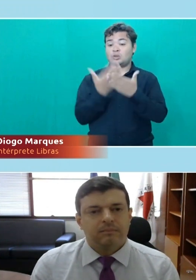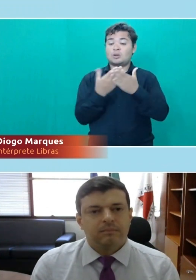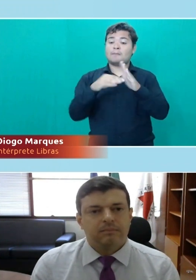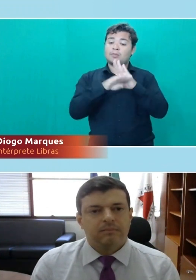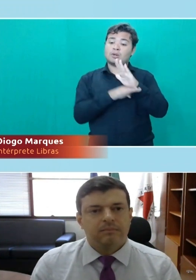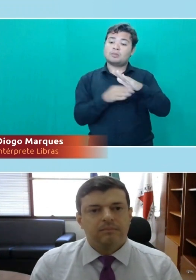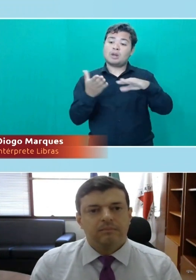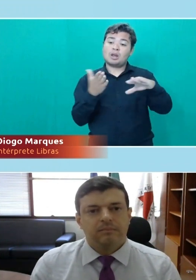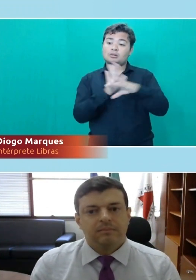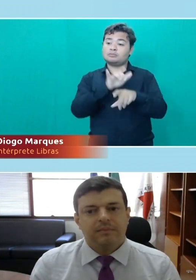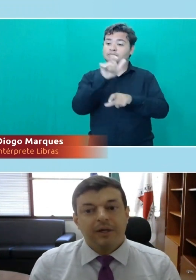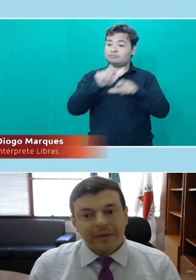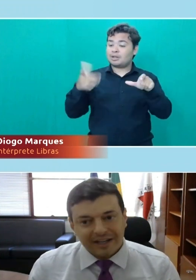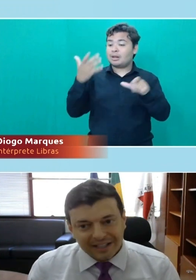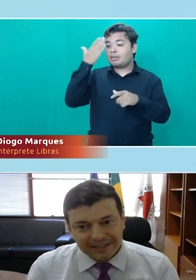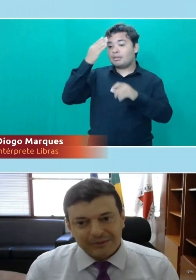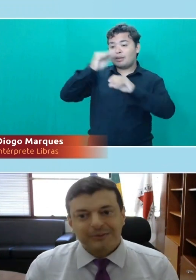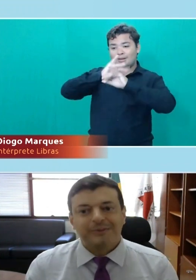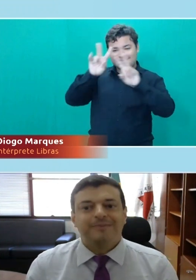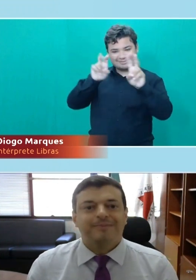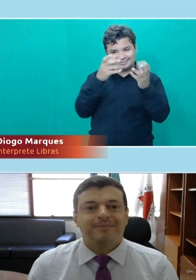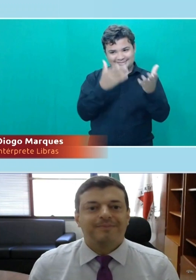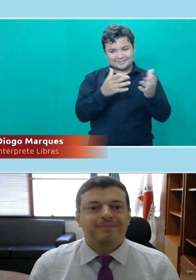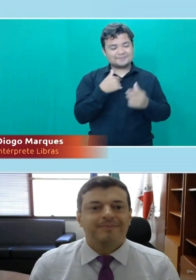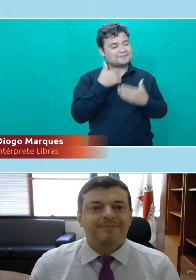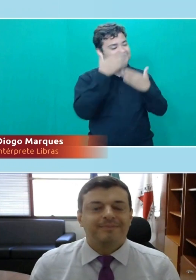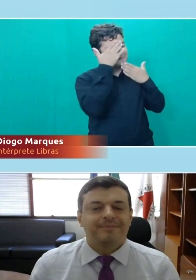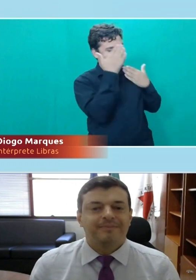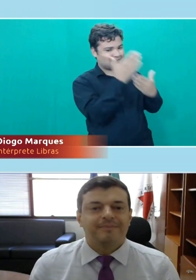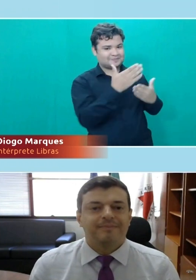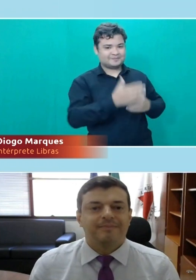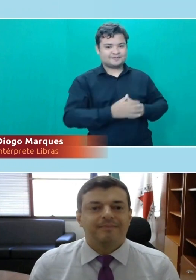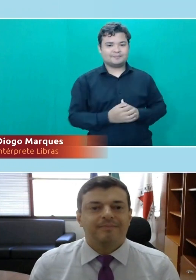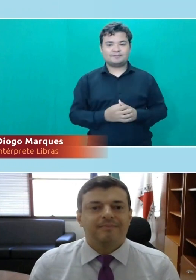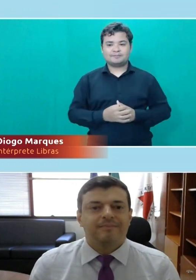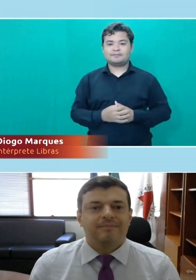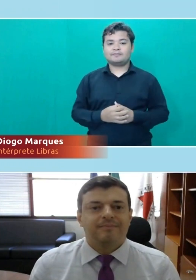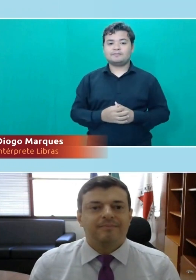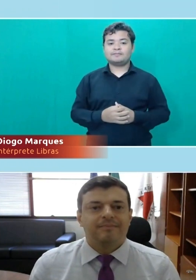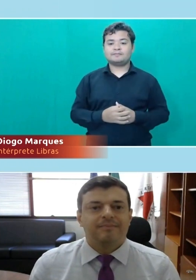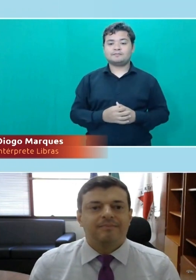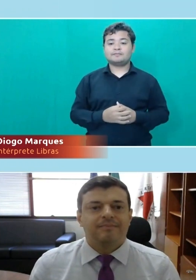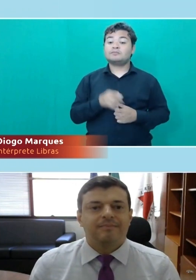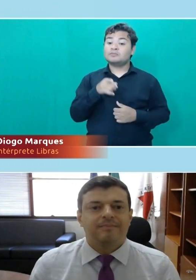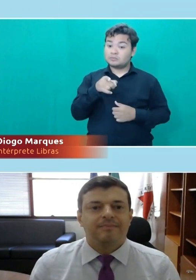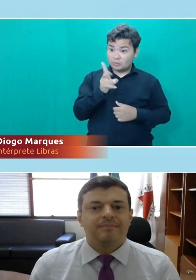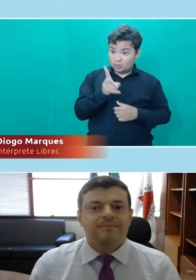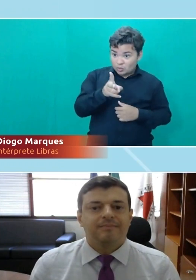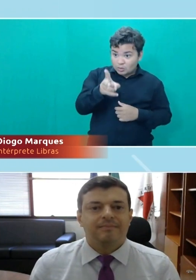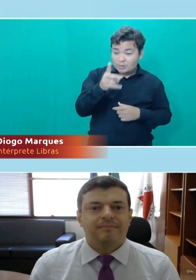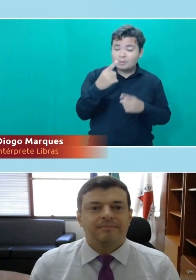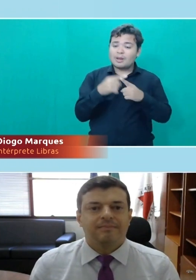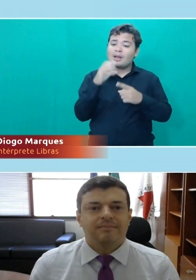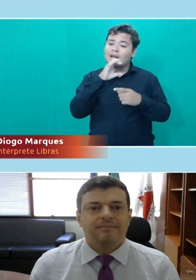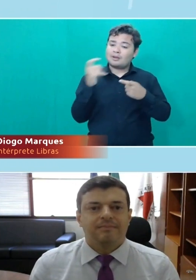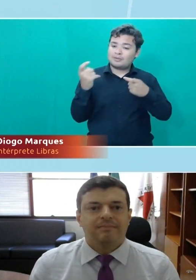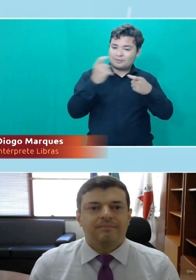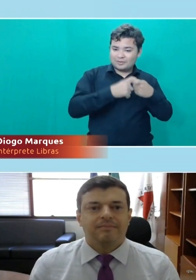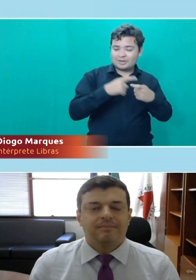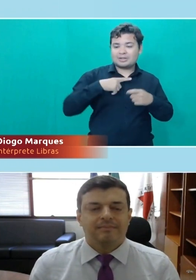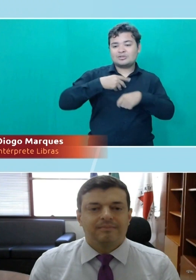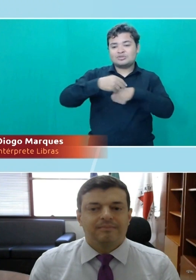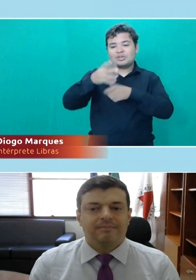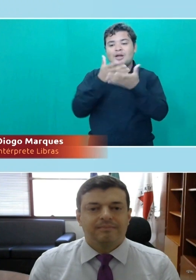entender um pouquinho mais sobre isso. Eu que agradeço. Eu te peço para não sair daí, que daqui a pouco a gente traz dicas de eventos